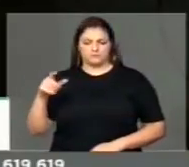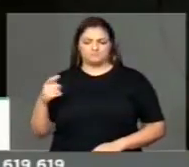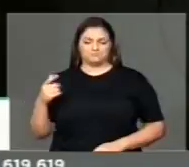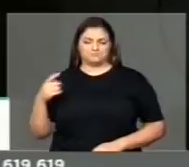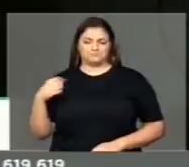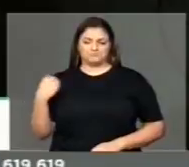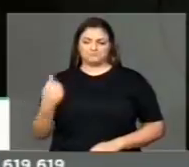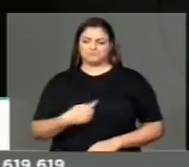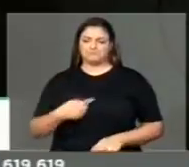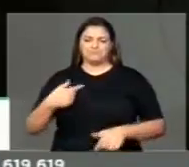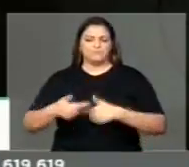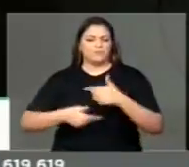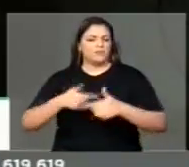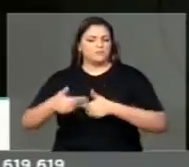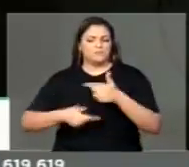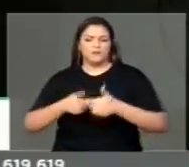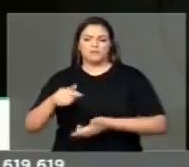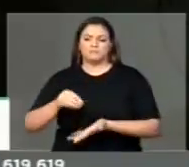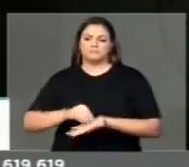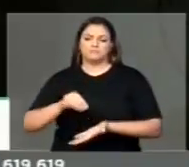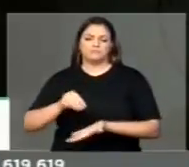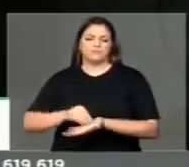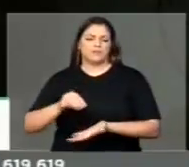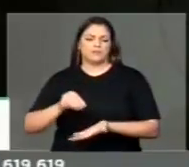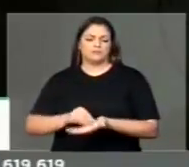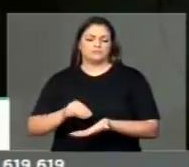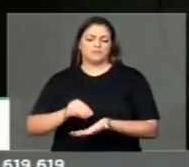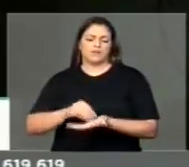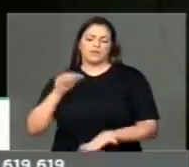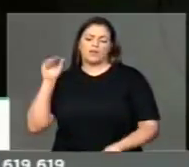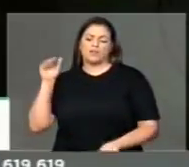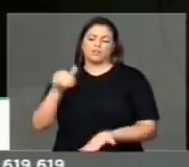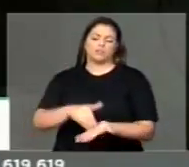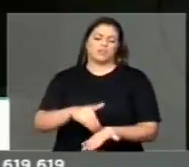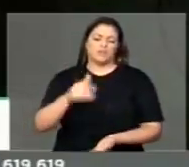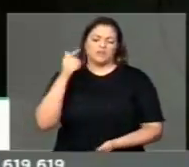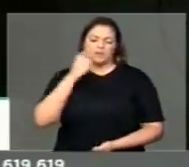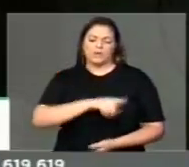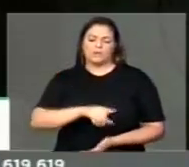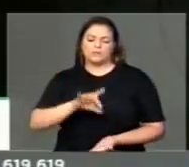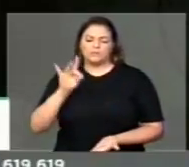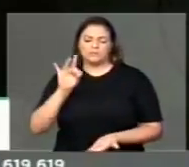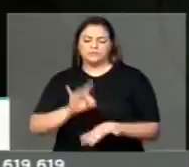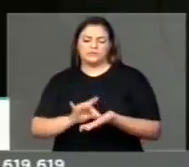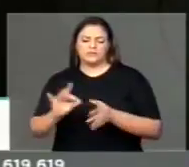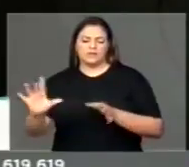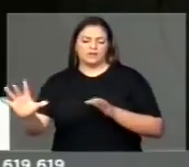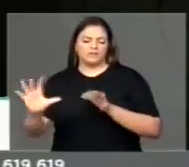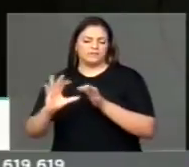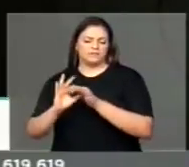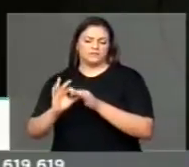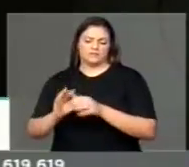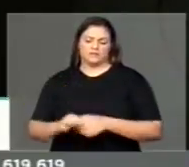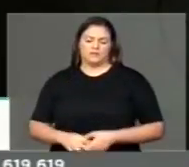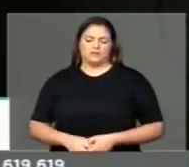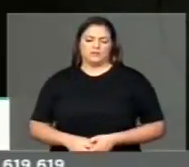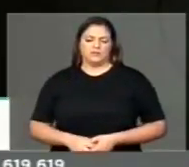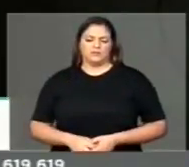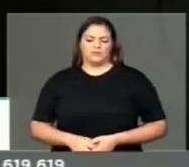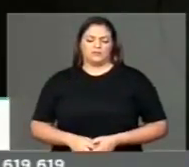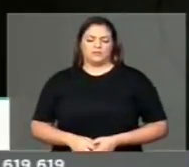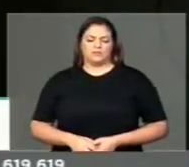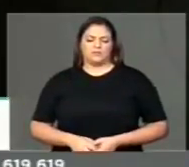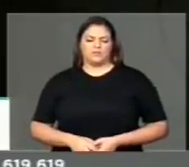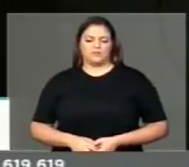possamos atingir um nível de irmandade real, do verdadeiro gemeládio. Não é a paixão que nós temos,